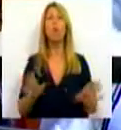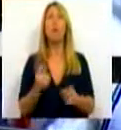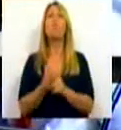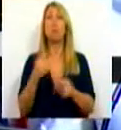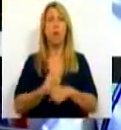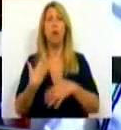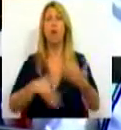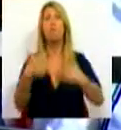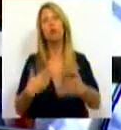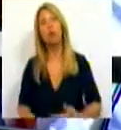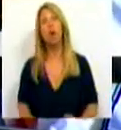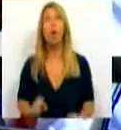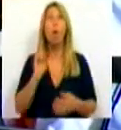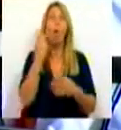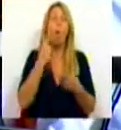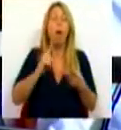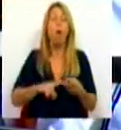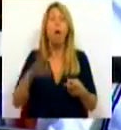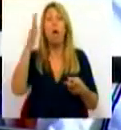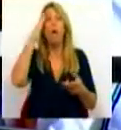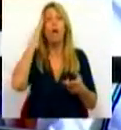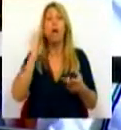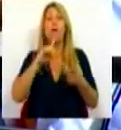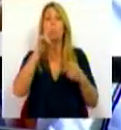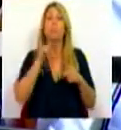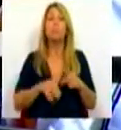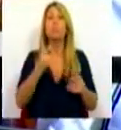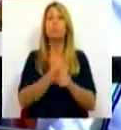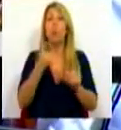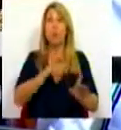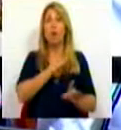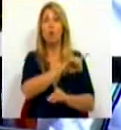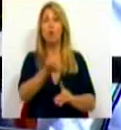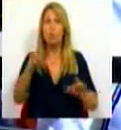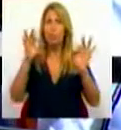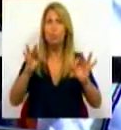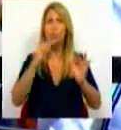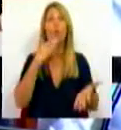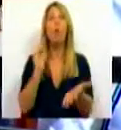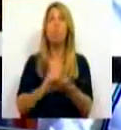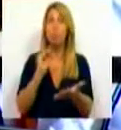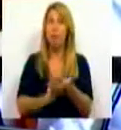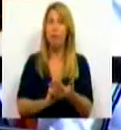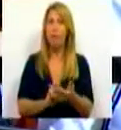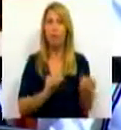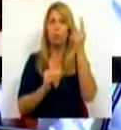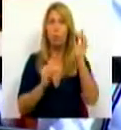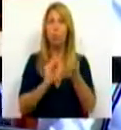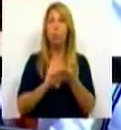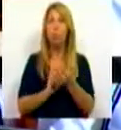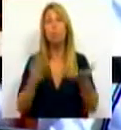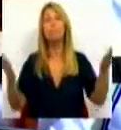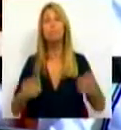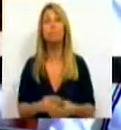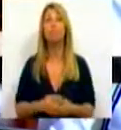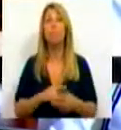não funciona, entendemos cortar no complemento solidário para idosos porque aqueles senhores comprovadamente pobres afinal não são comprovados. Não sei, uma coisa qualquer, eu